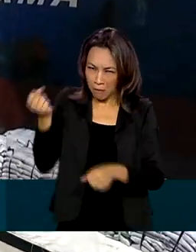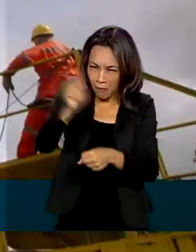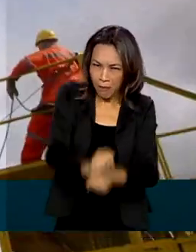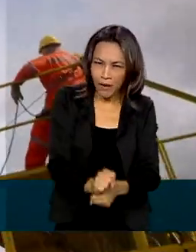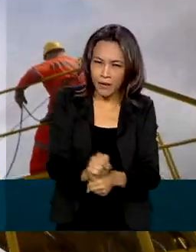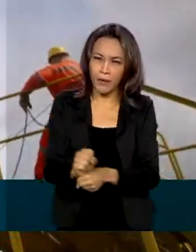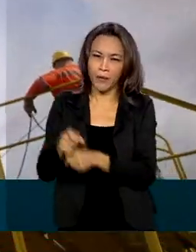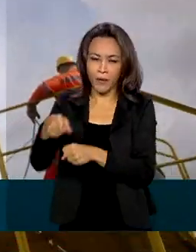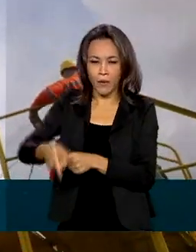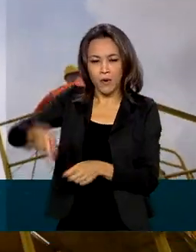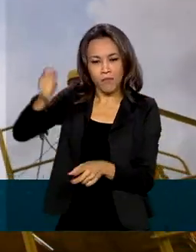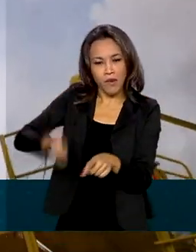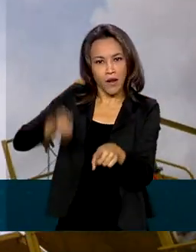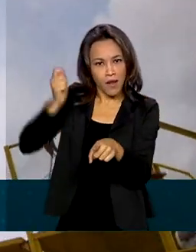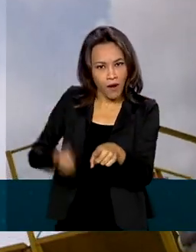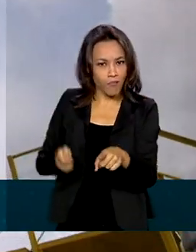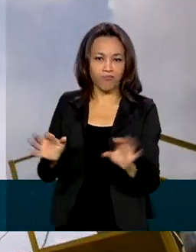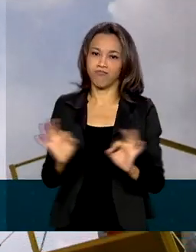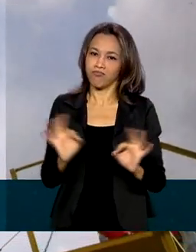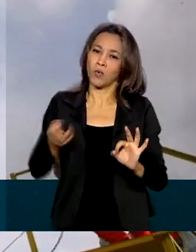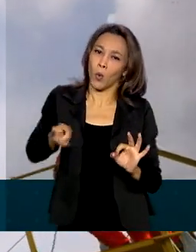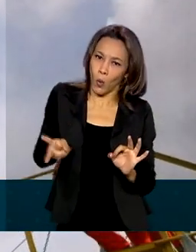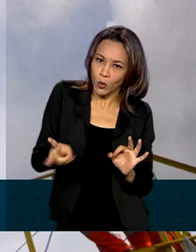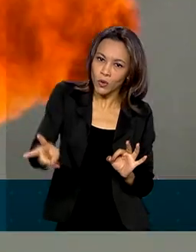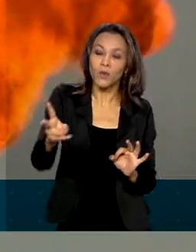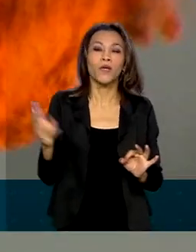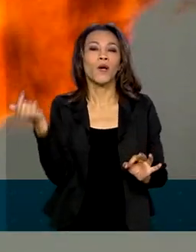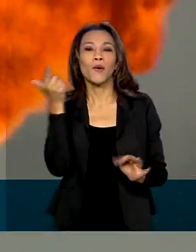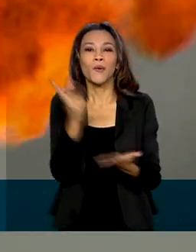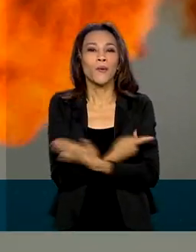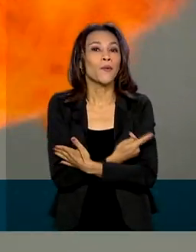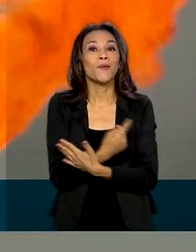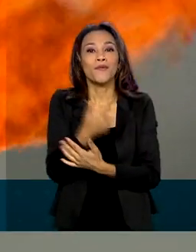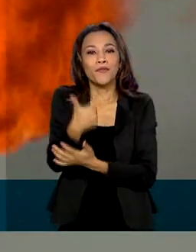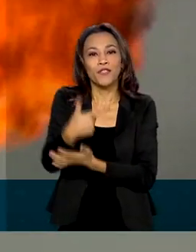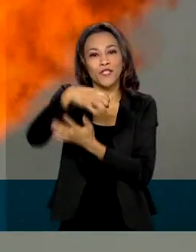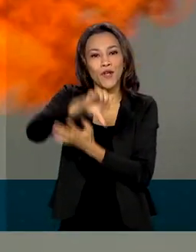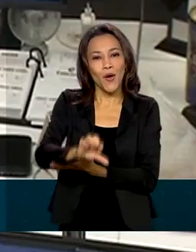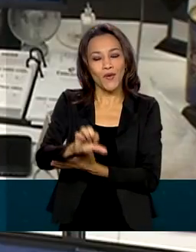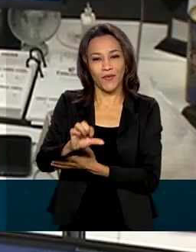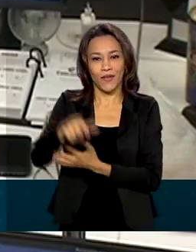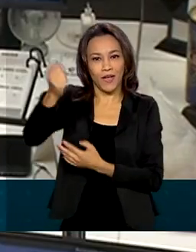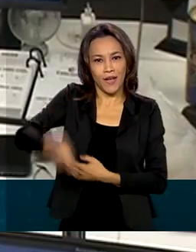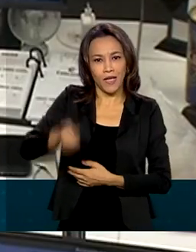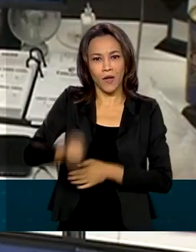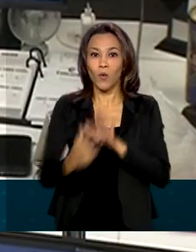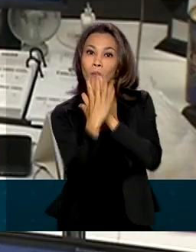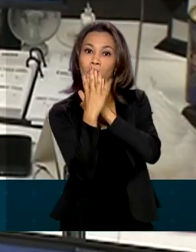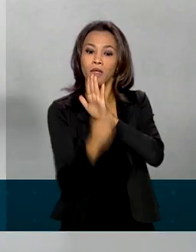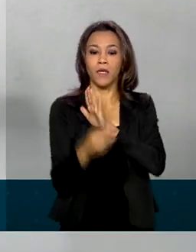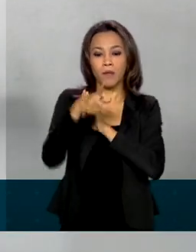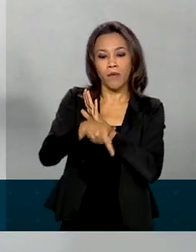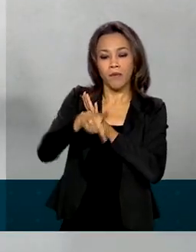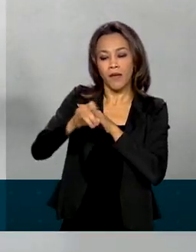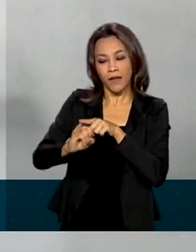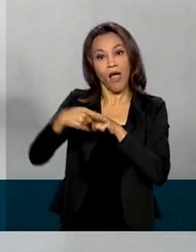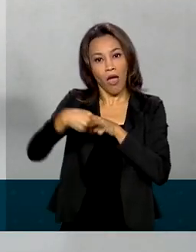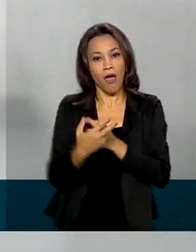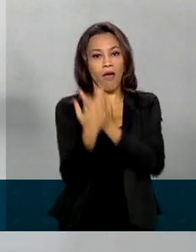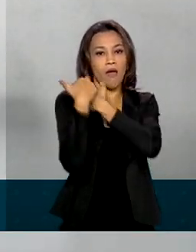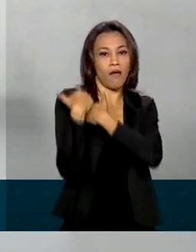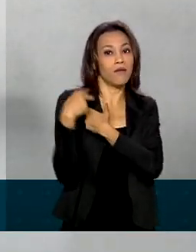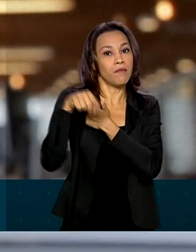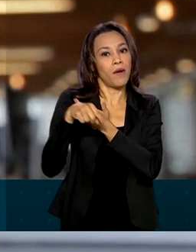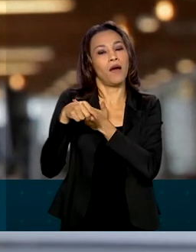investimentos, que realizou 29 leilões. O PPI é responsável por tocar os projetos de parceria do